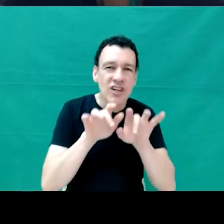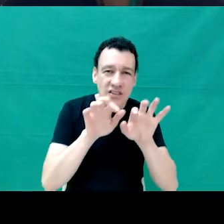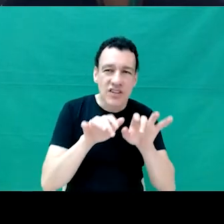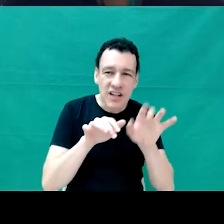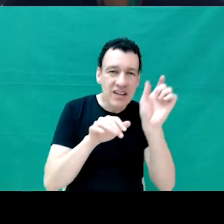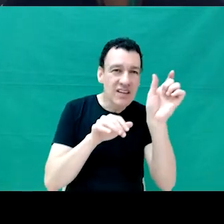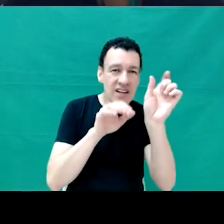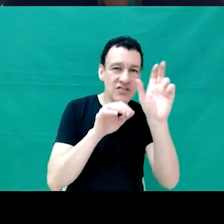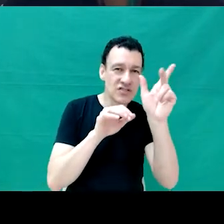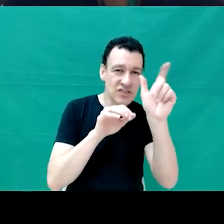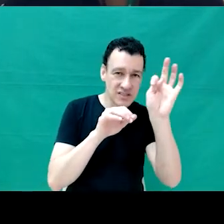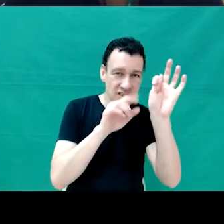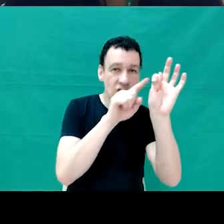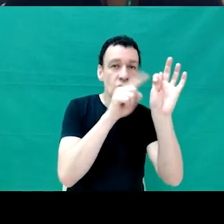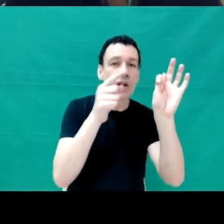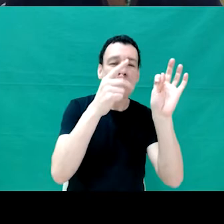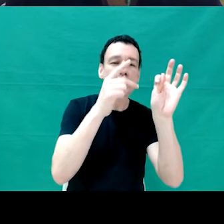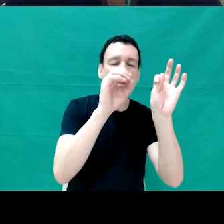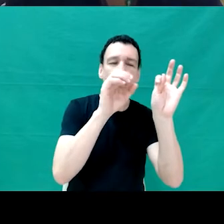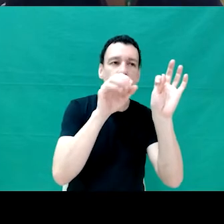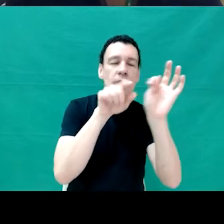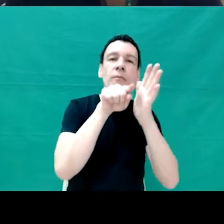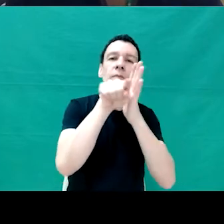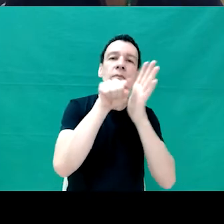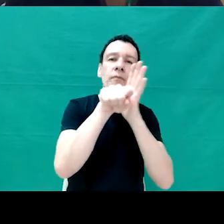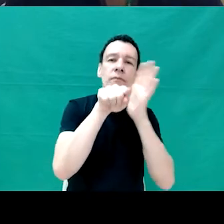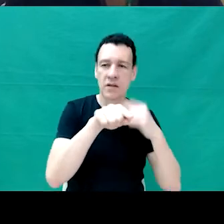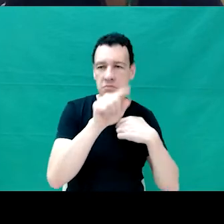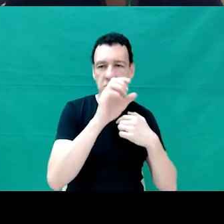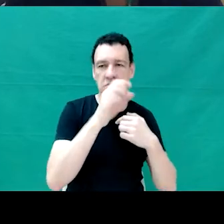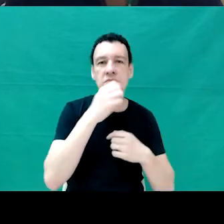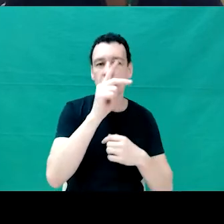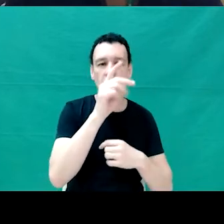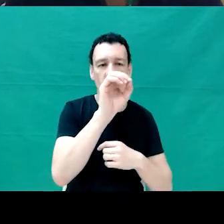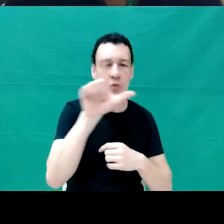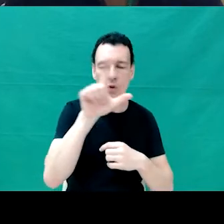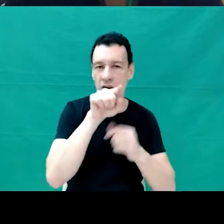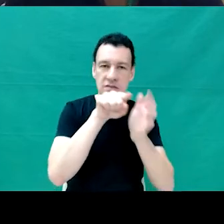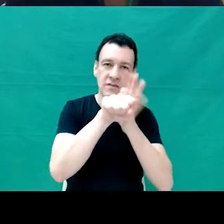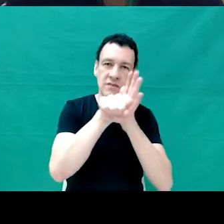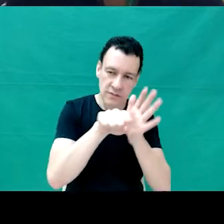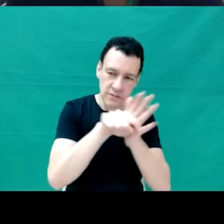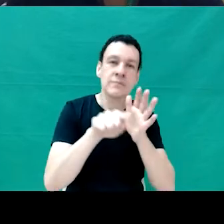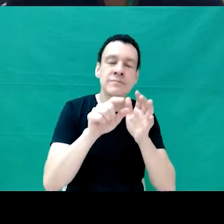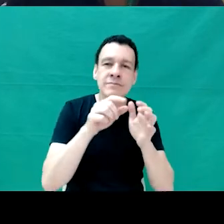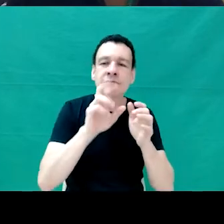E essa pergunta é mais num contexto, gente, de quem mesmo,